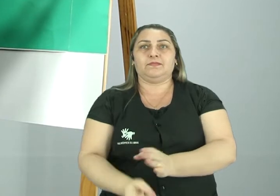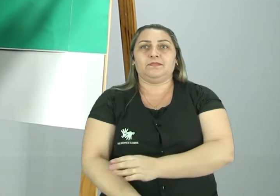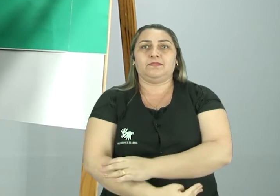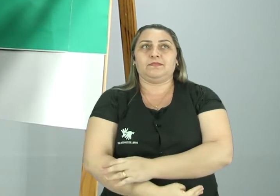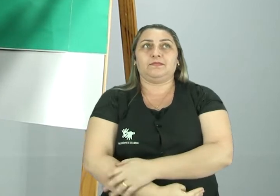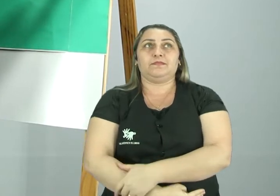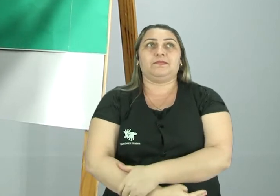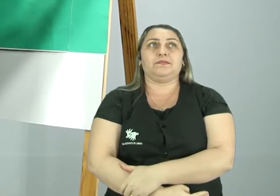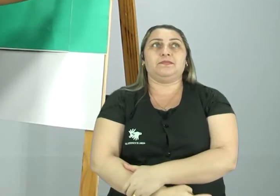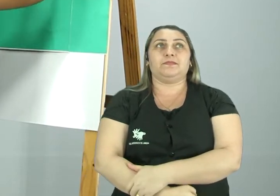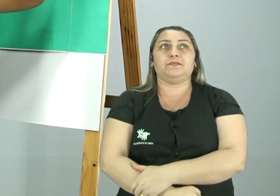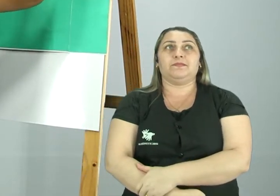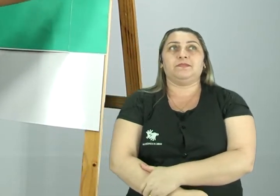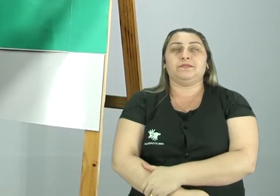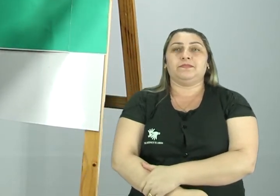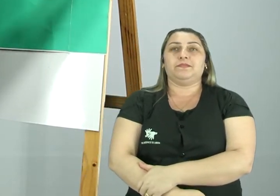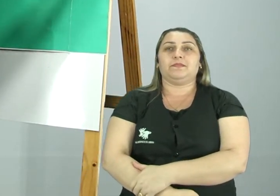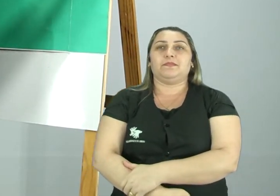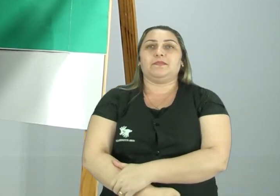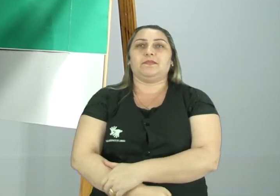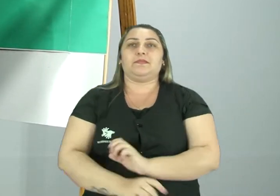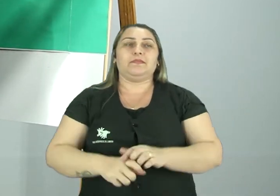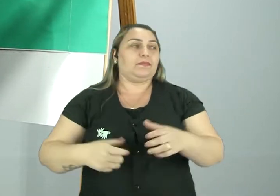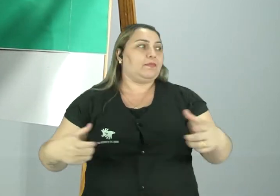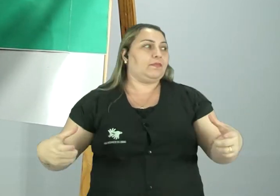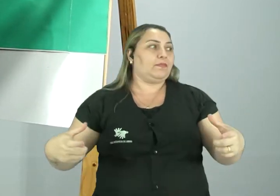bem, bem maiores,